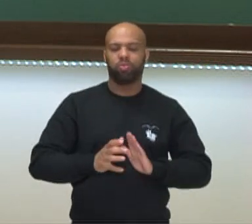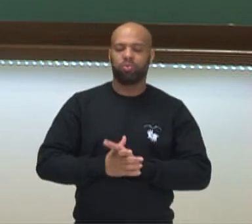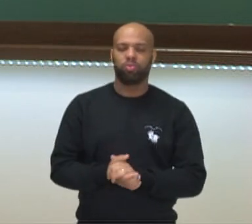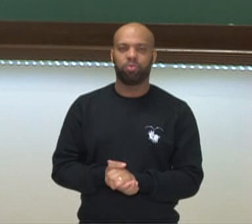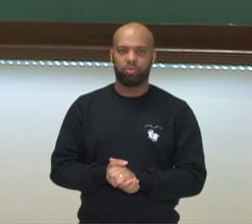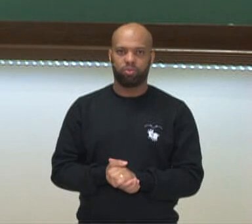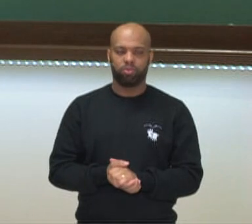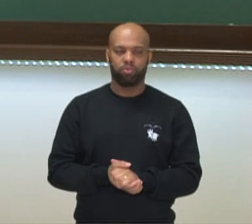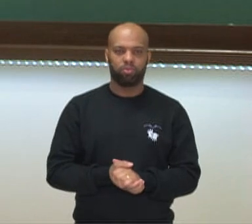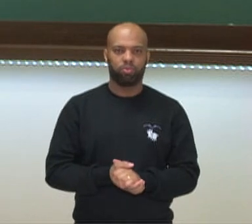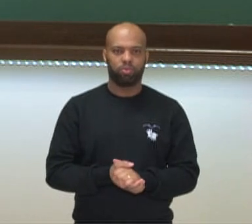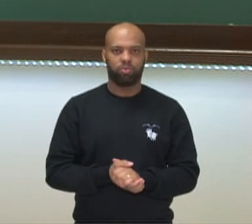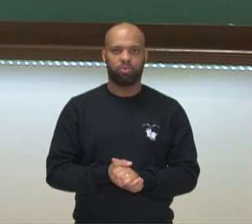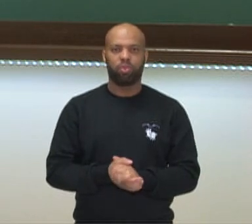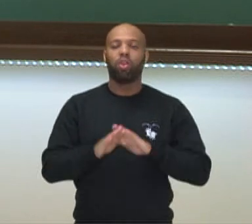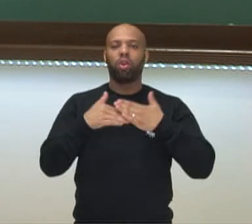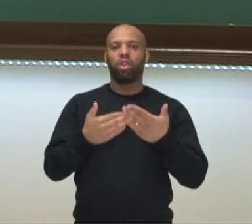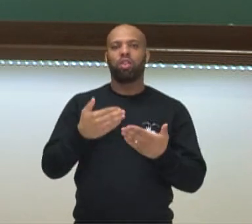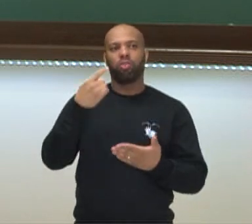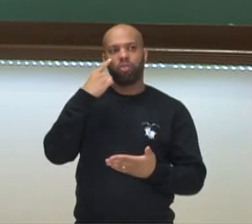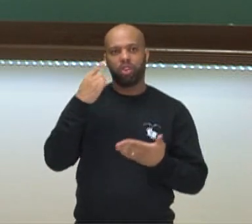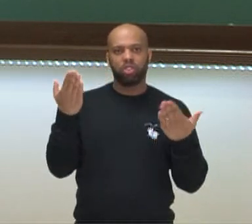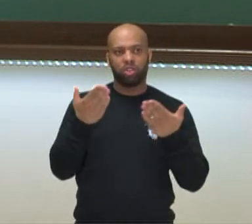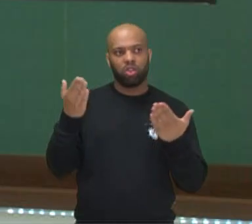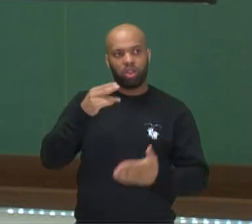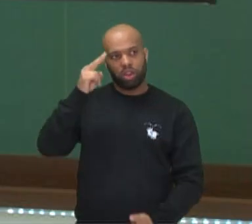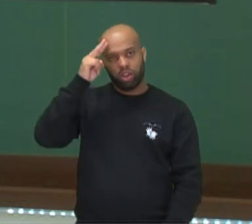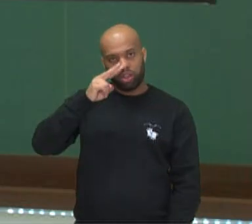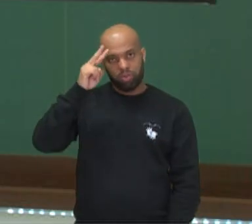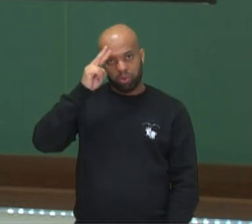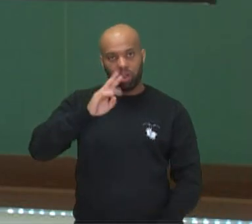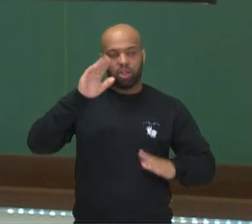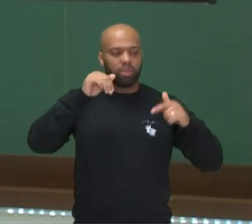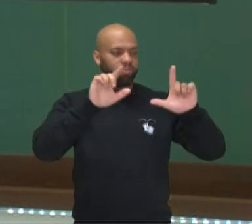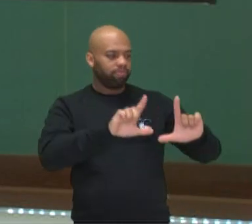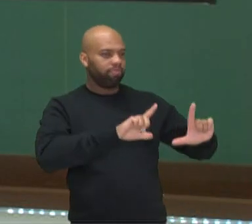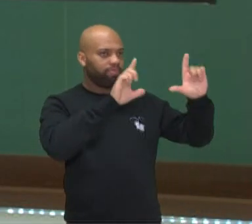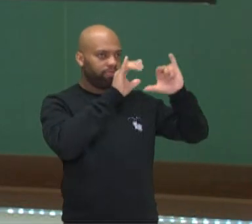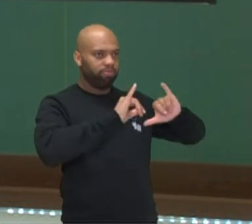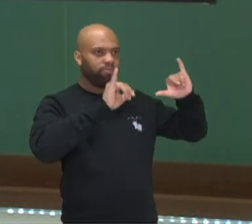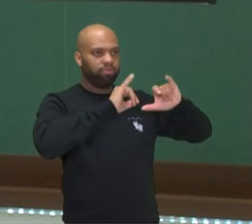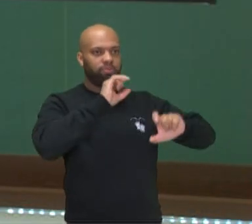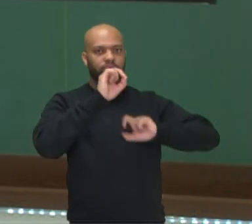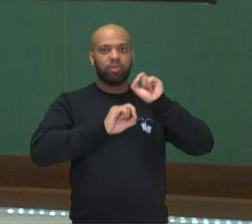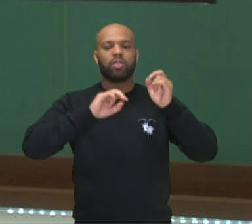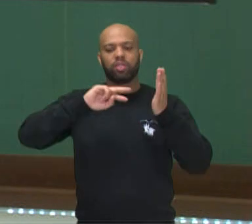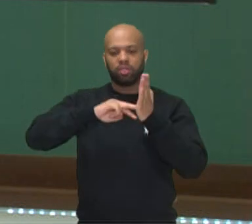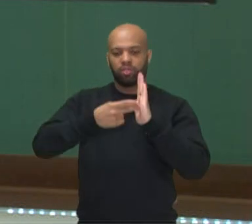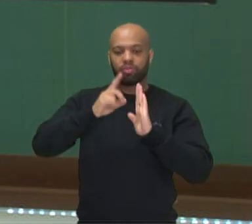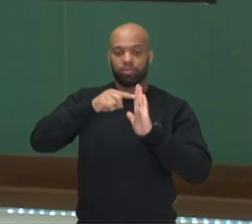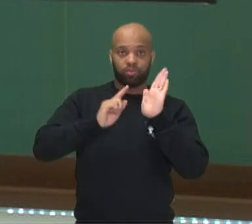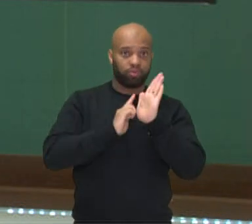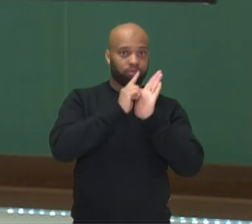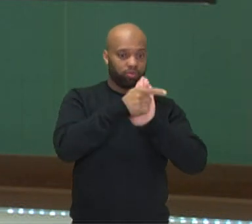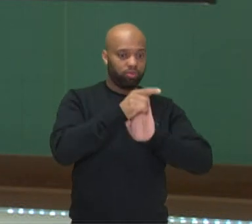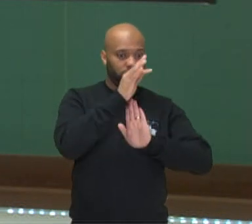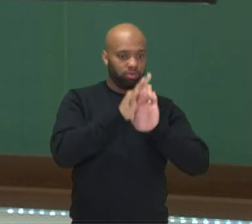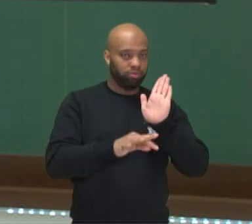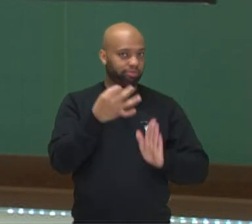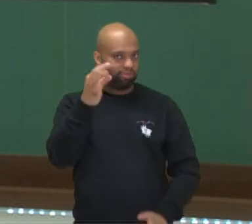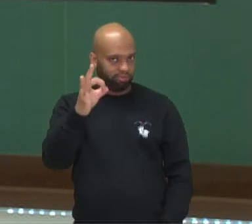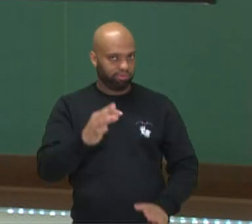anúncio publicitário. Então, só para a gente se lembrar, anúncio publicitário se refere a um gênero textual,